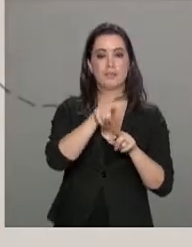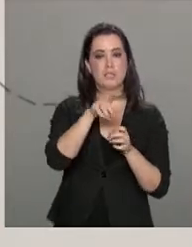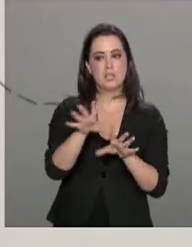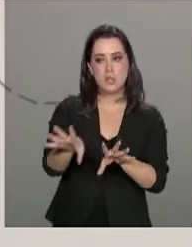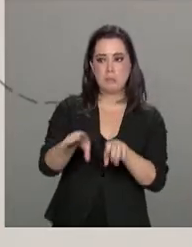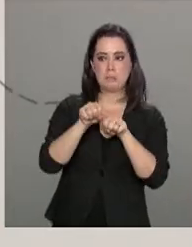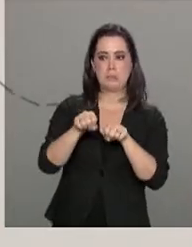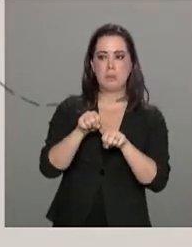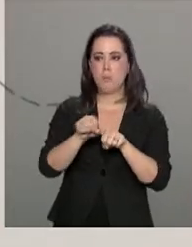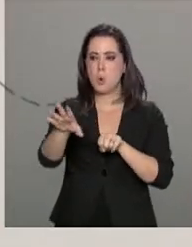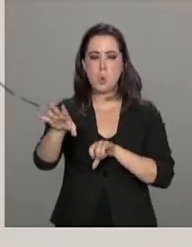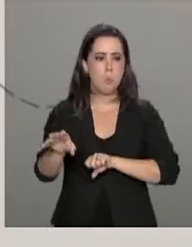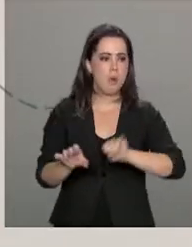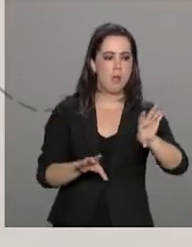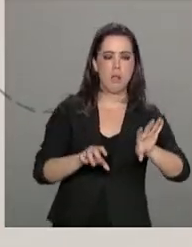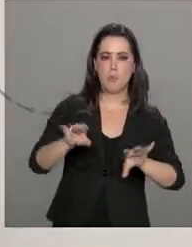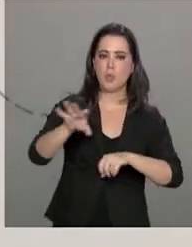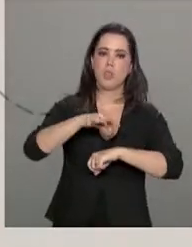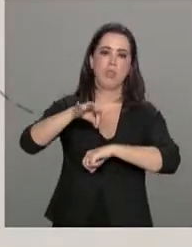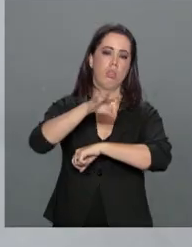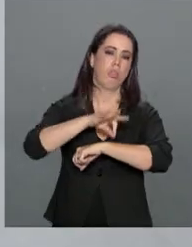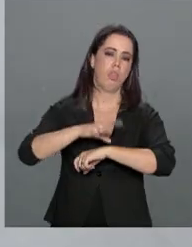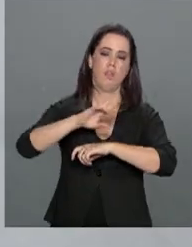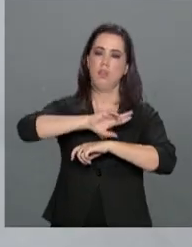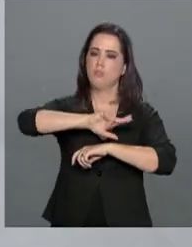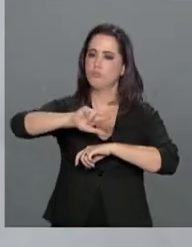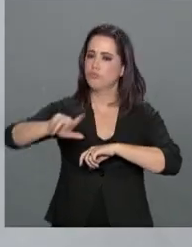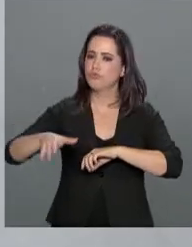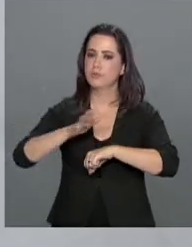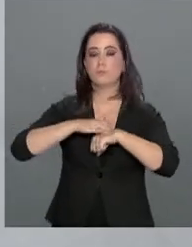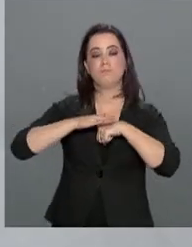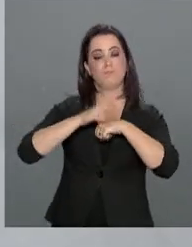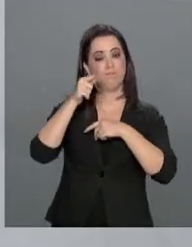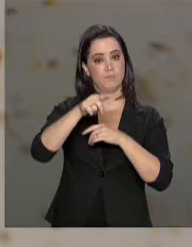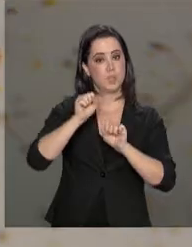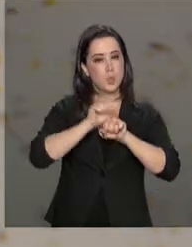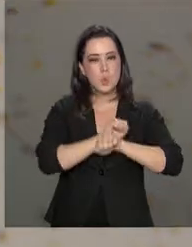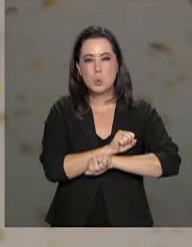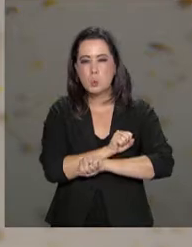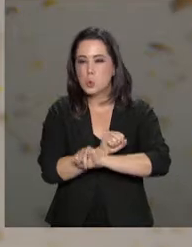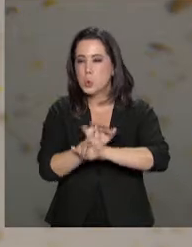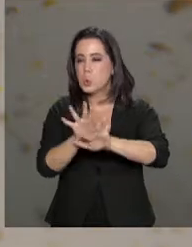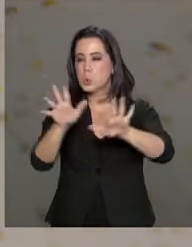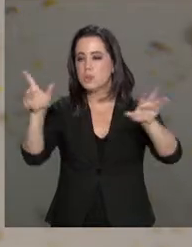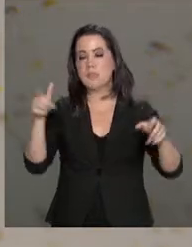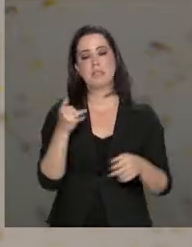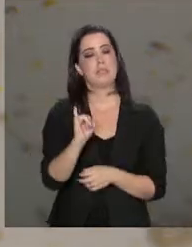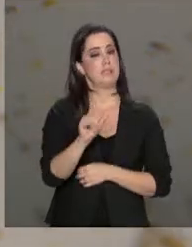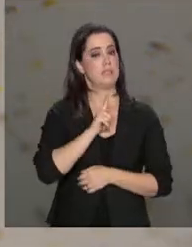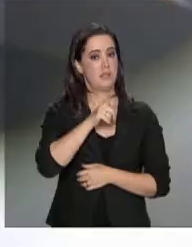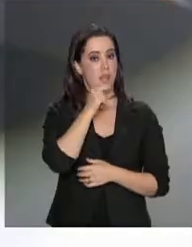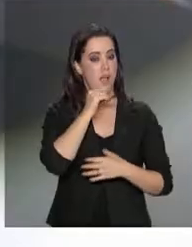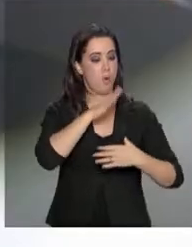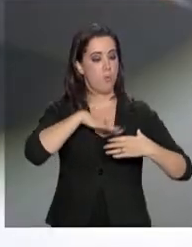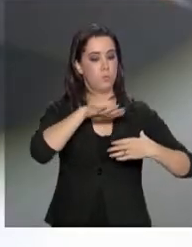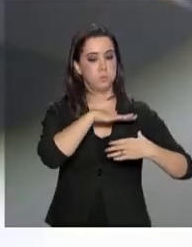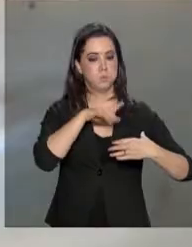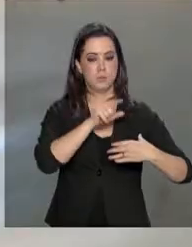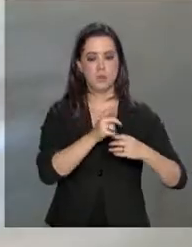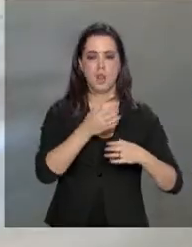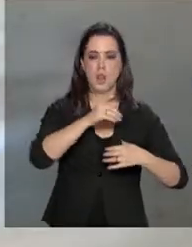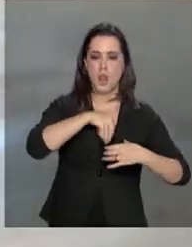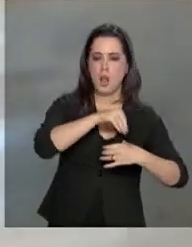doenças como zika, dengue e chikungunya, esse mosquito se multiplica em recipientes com água parada, como